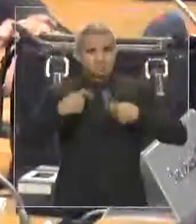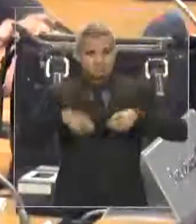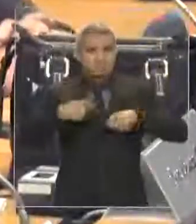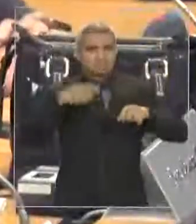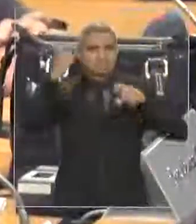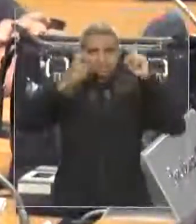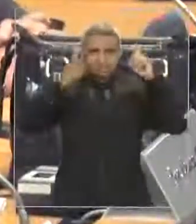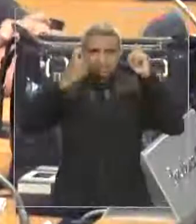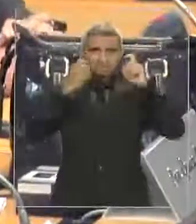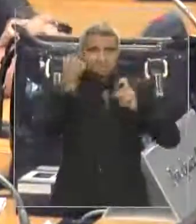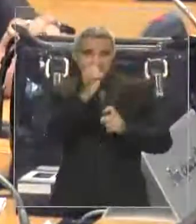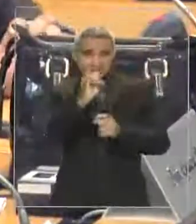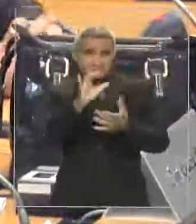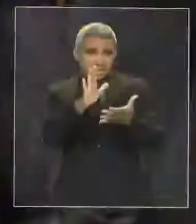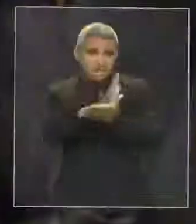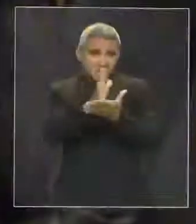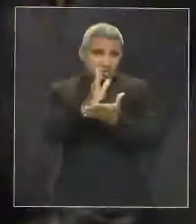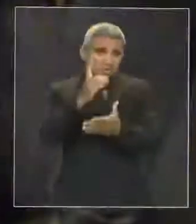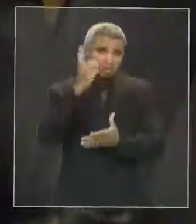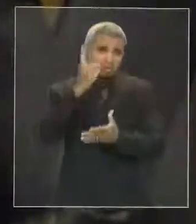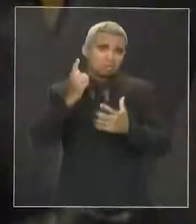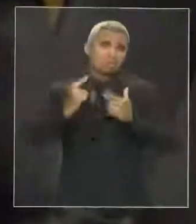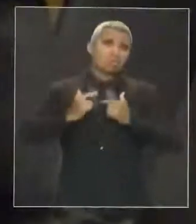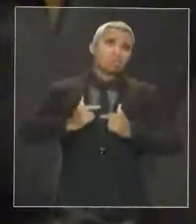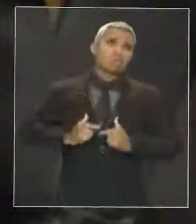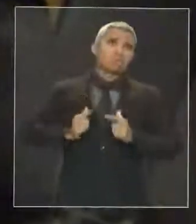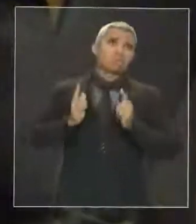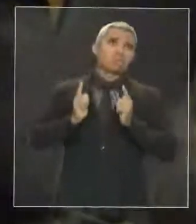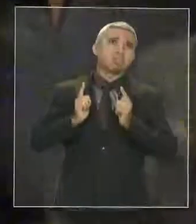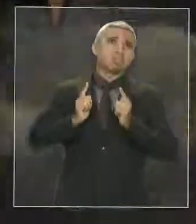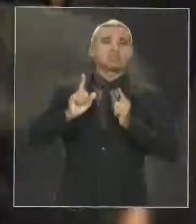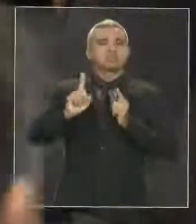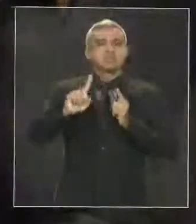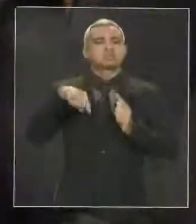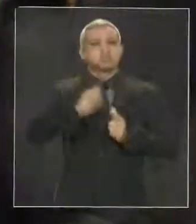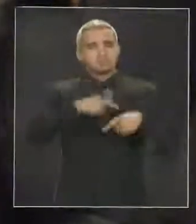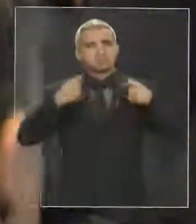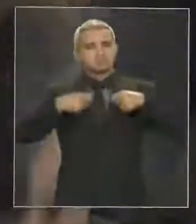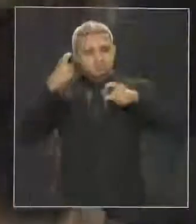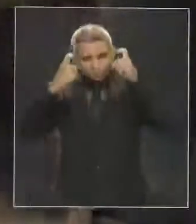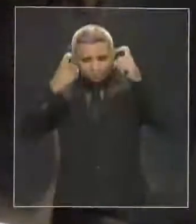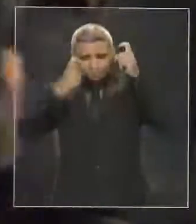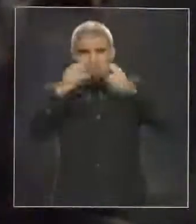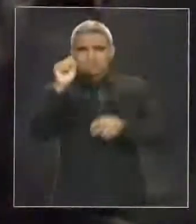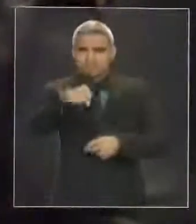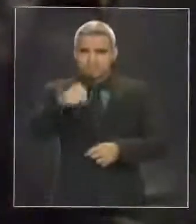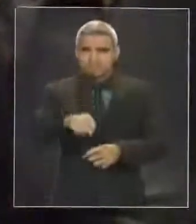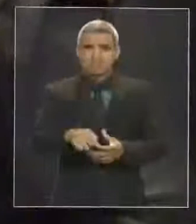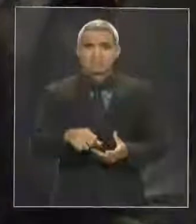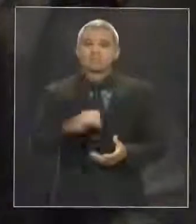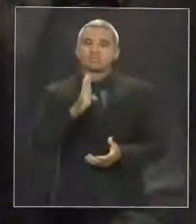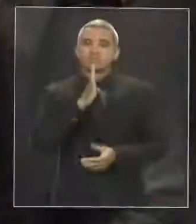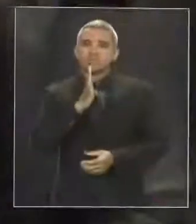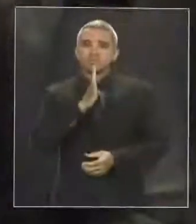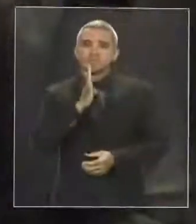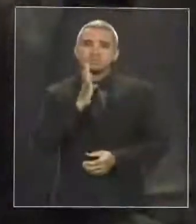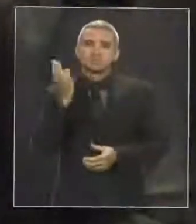nós, mas deve ser. Eu conheço o secretário Filipe Camarão. Tenho